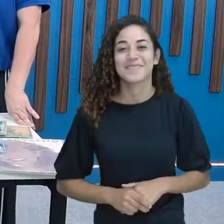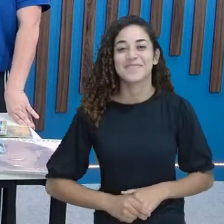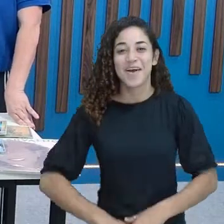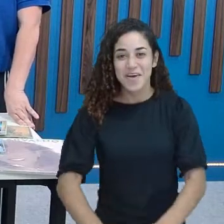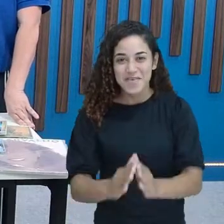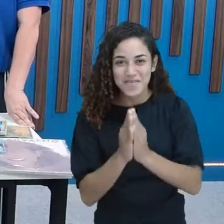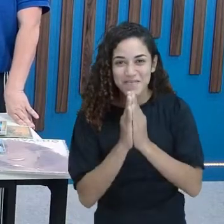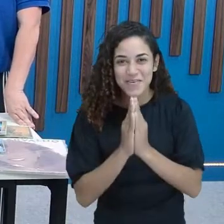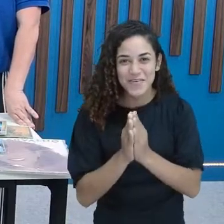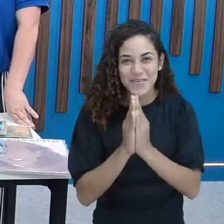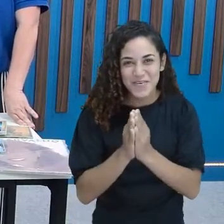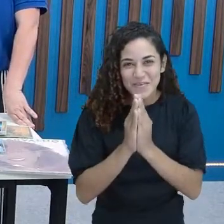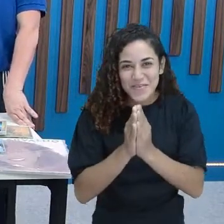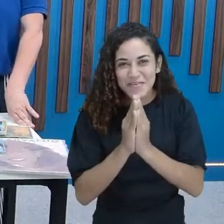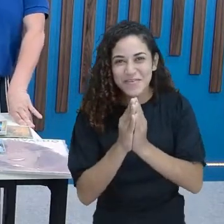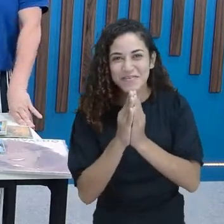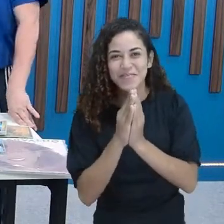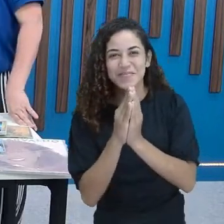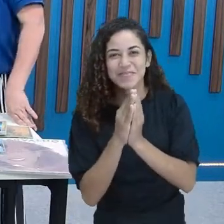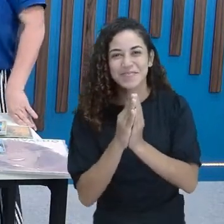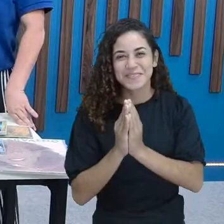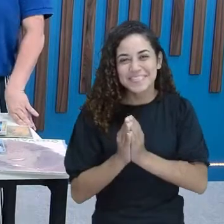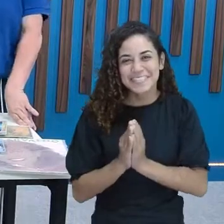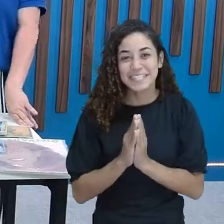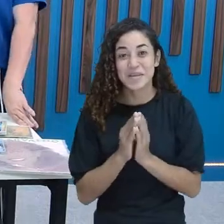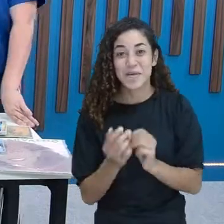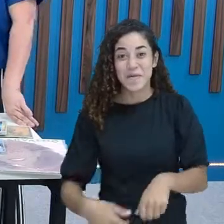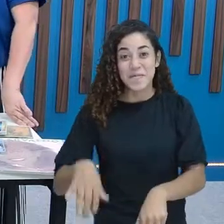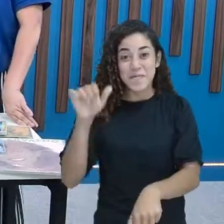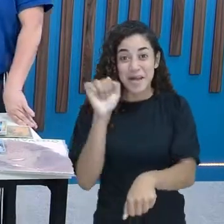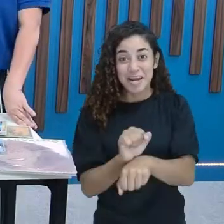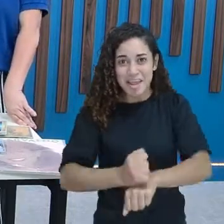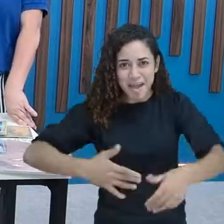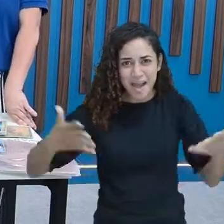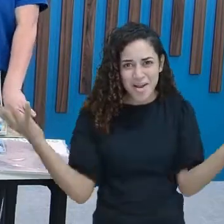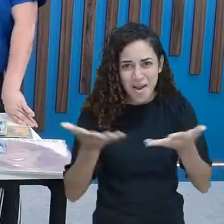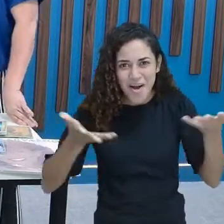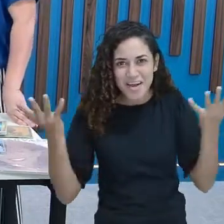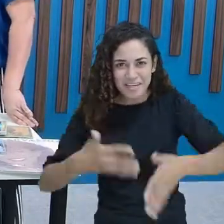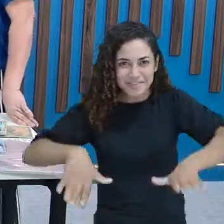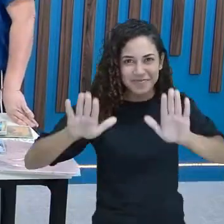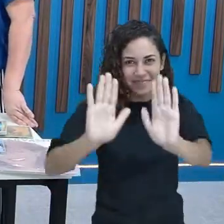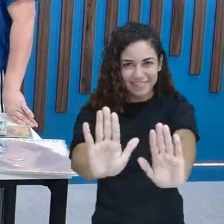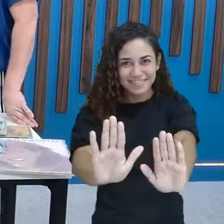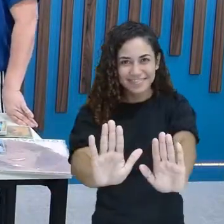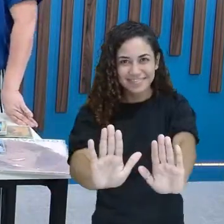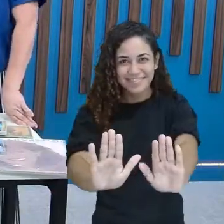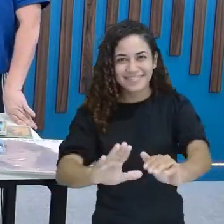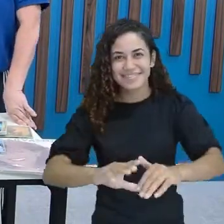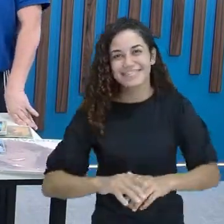Por favor, pare agora